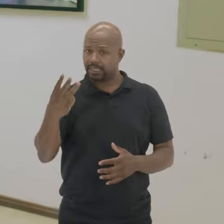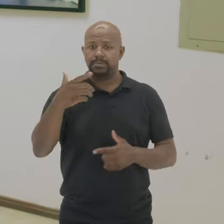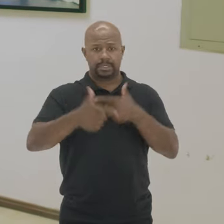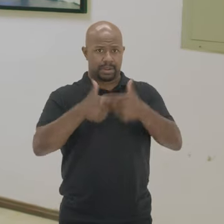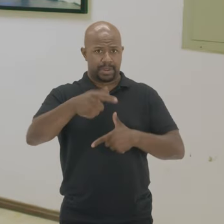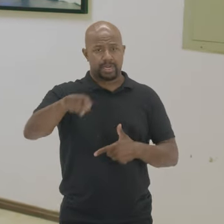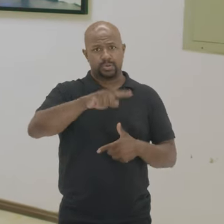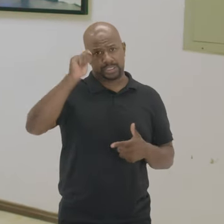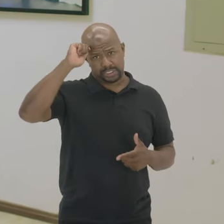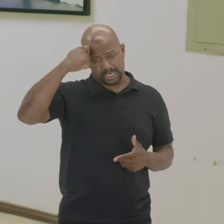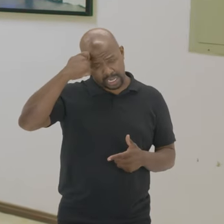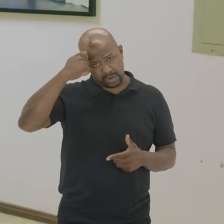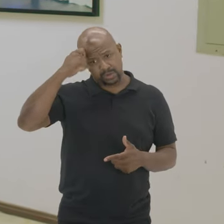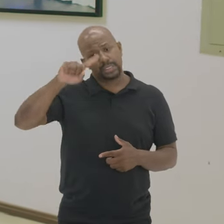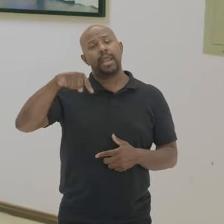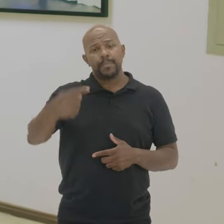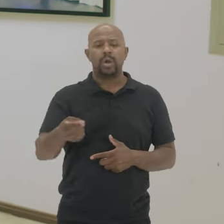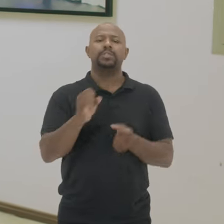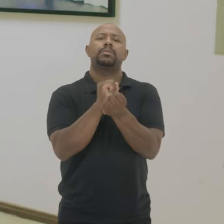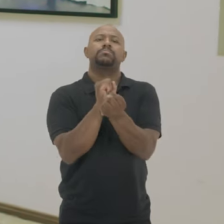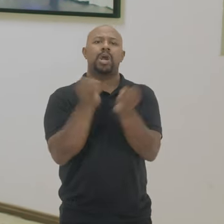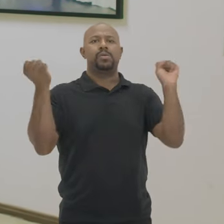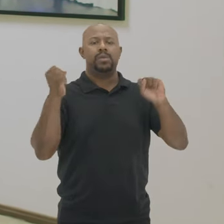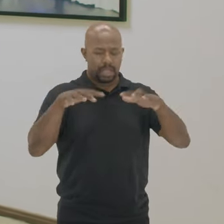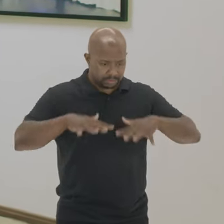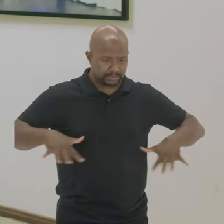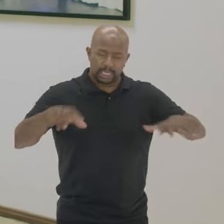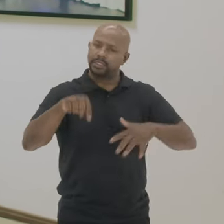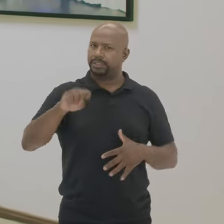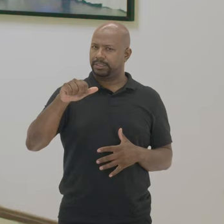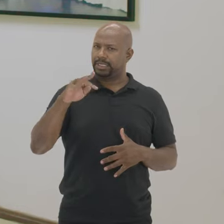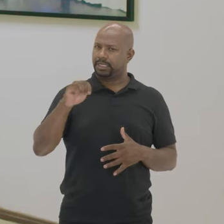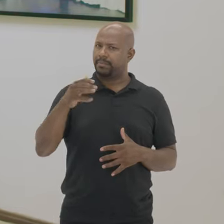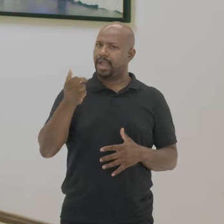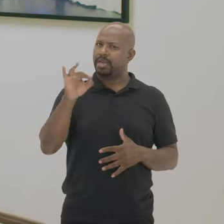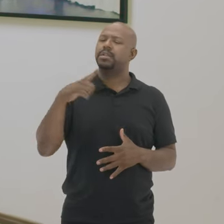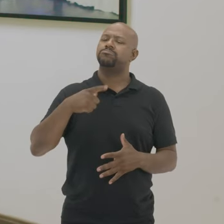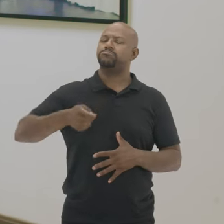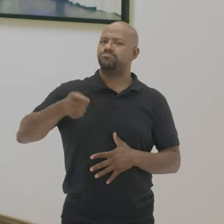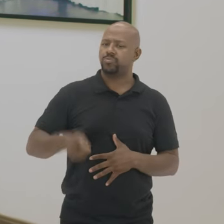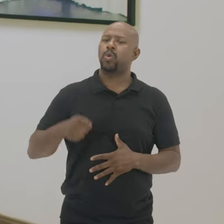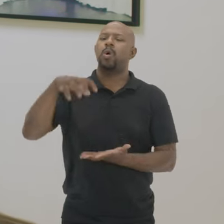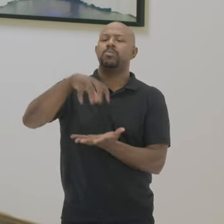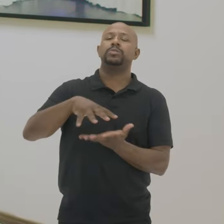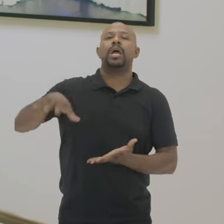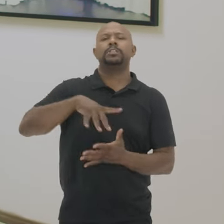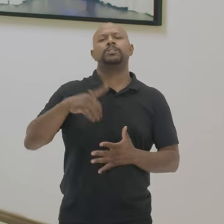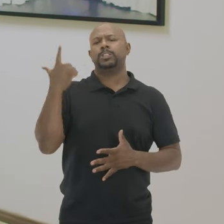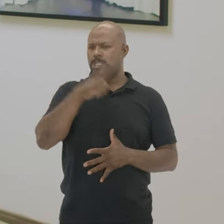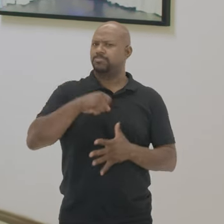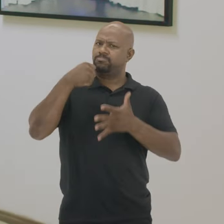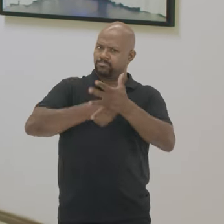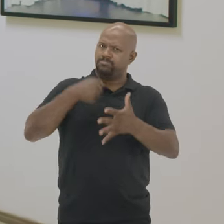Por trabalhadores Negros e negras Do pós-abolição Ele é um espaço Que aqui em Santa Maria Ele se afirmou Como um